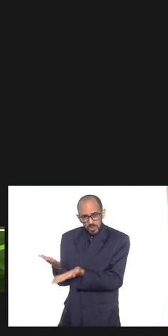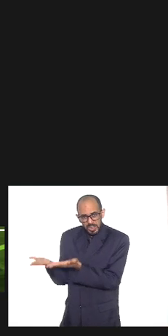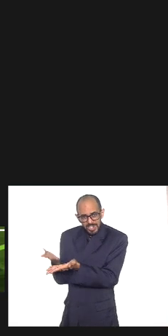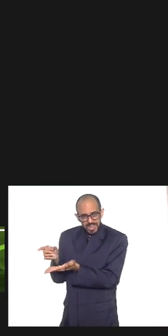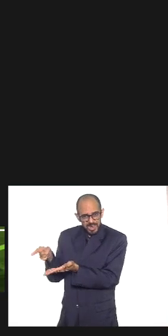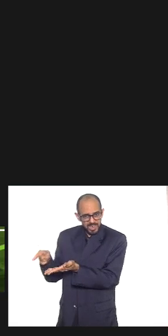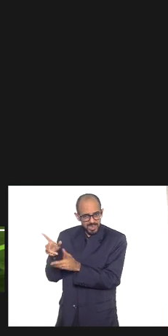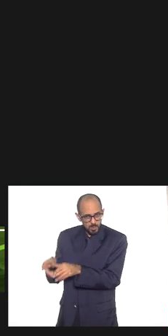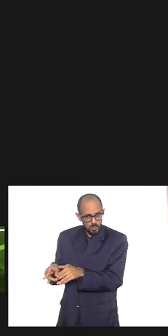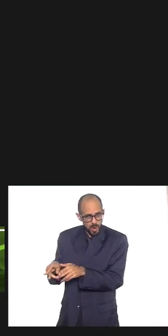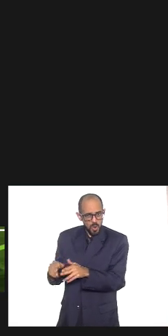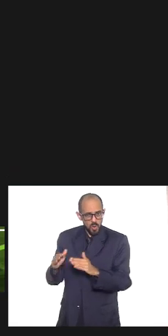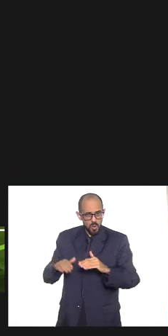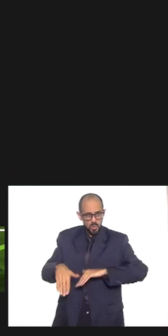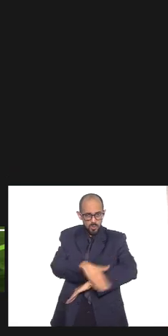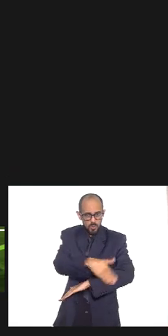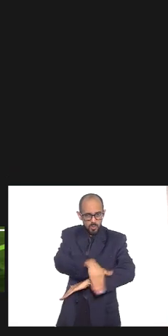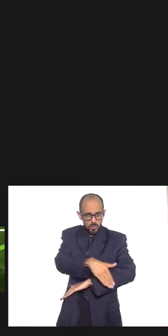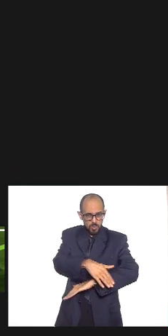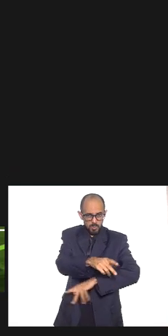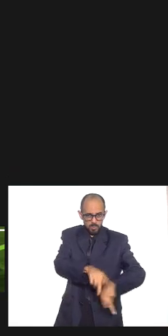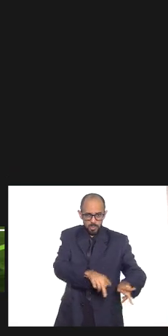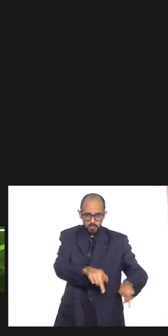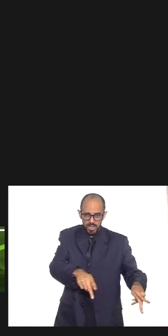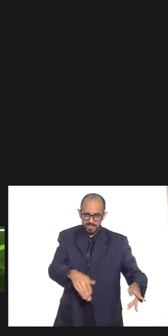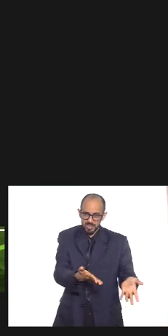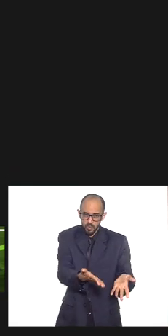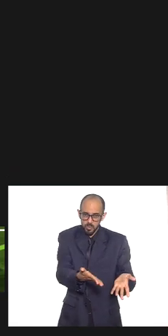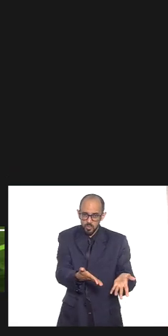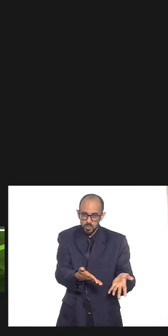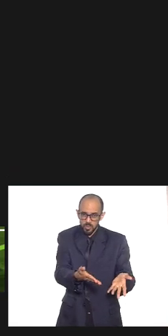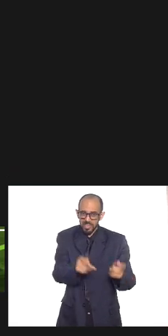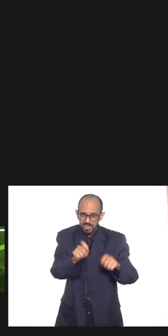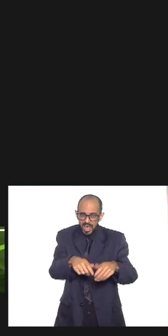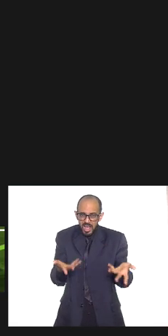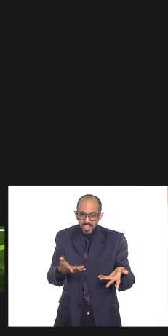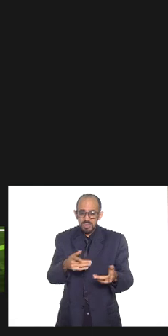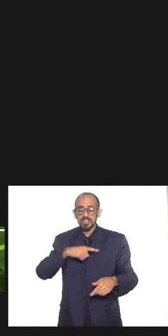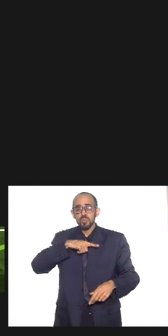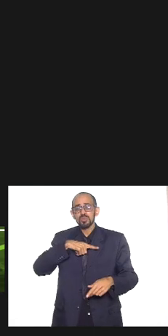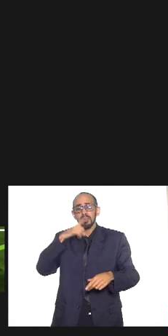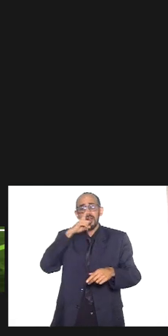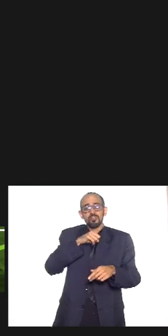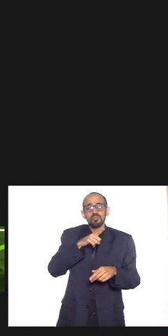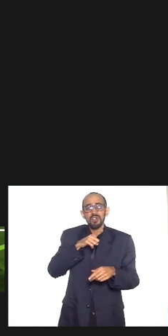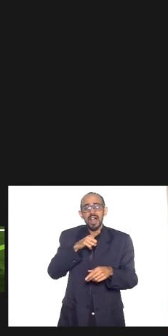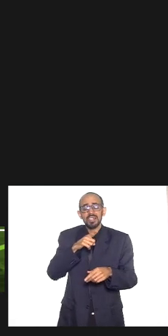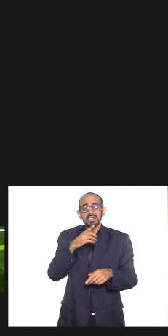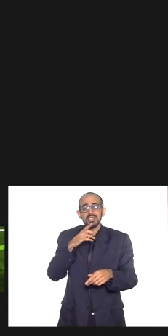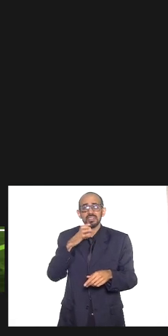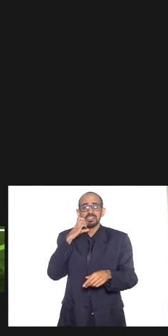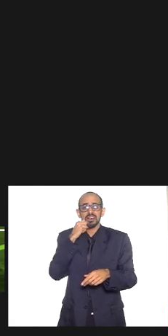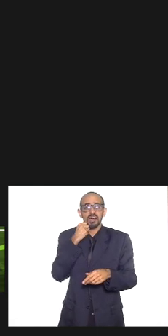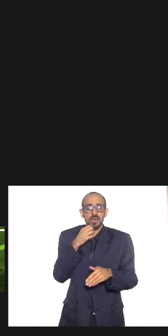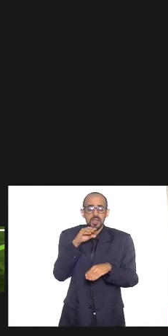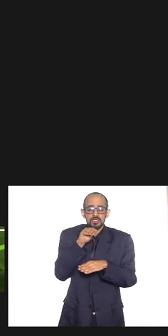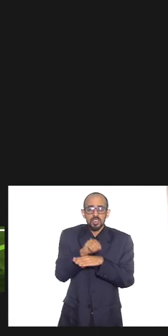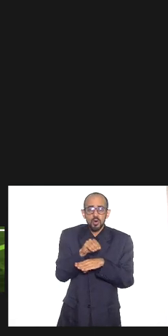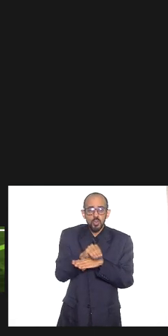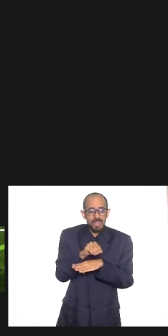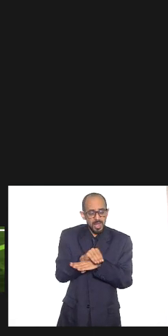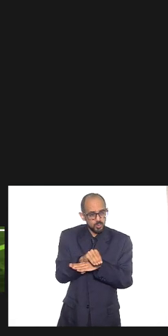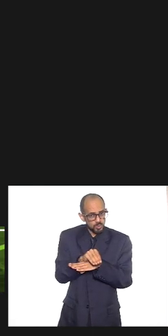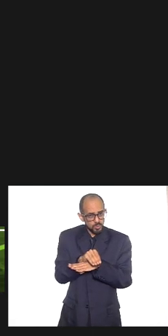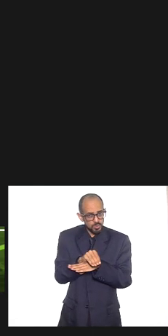na verdade há sim uma lacuna de amparo e o que nós vivenciamos nesse caso foi que as pessoas